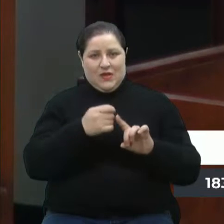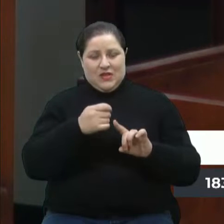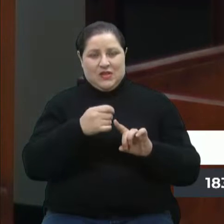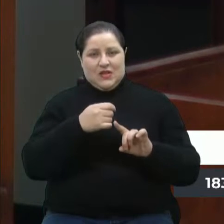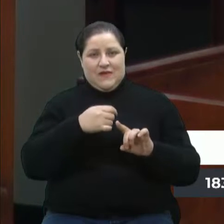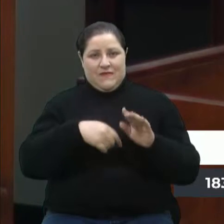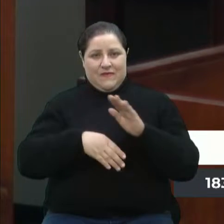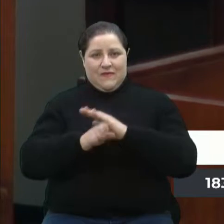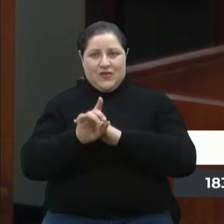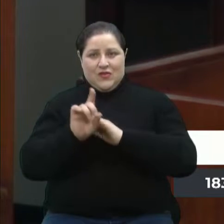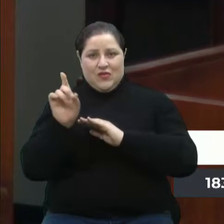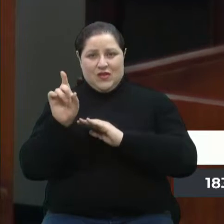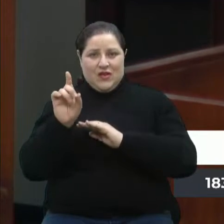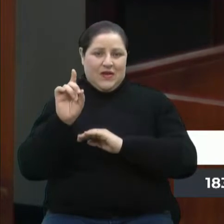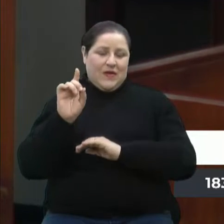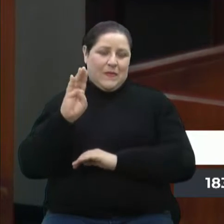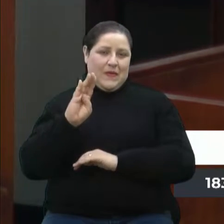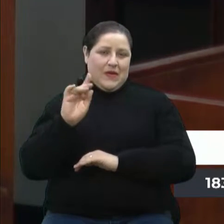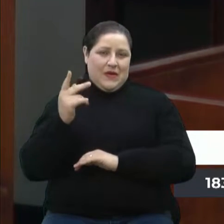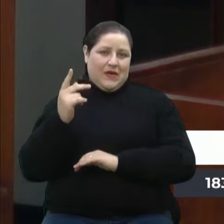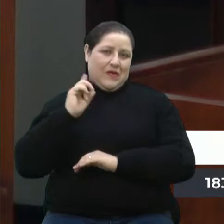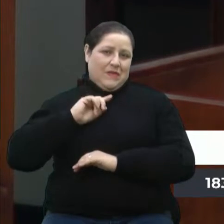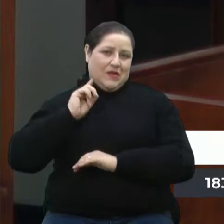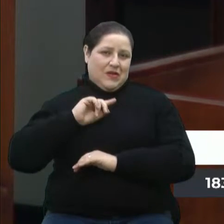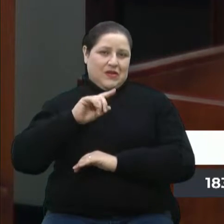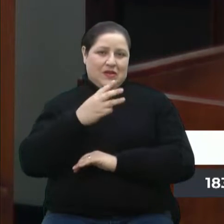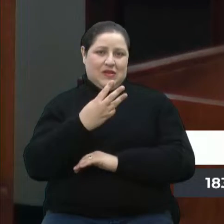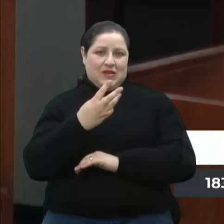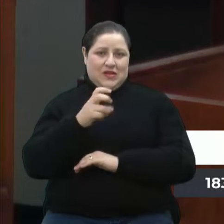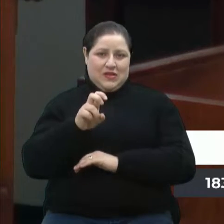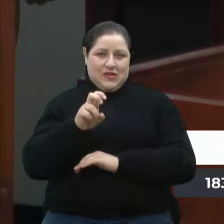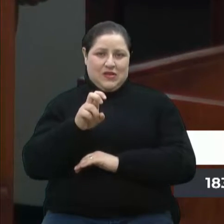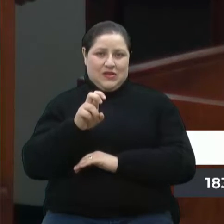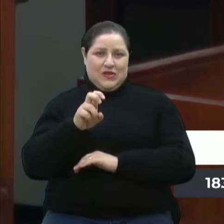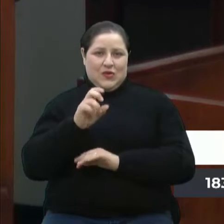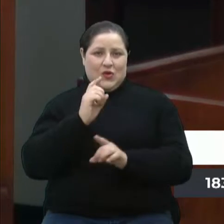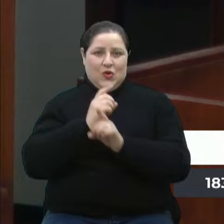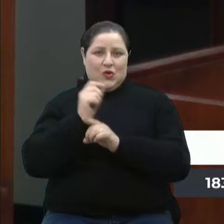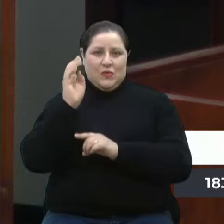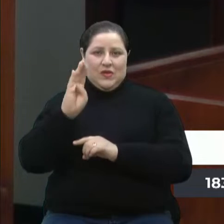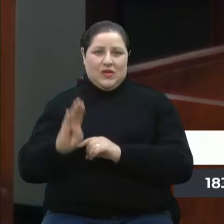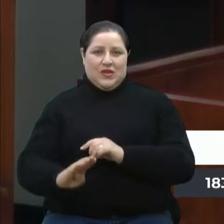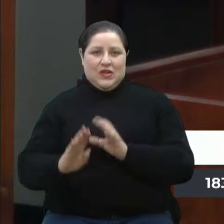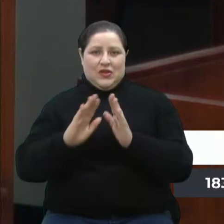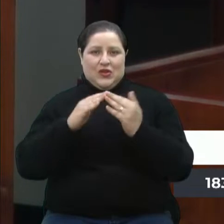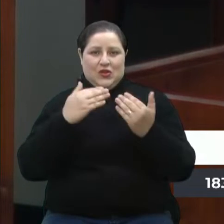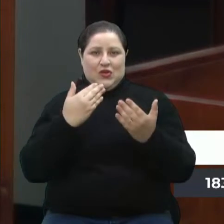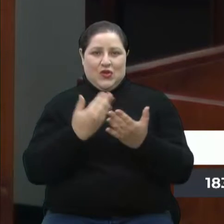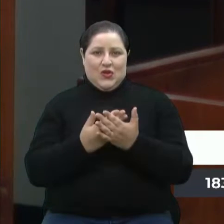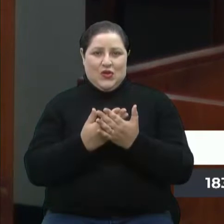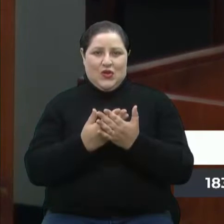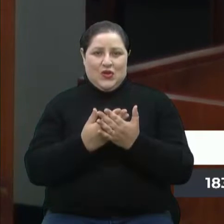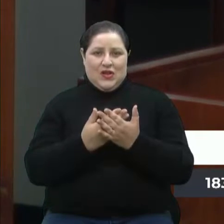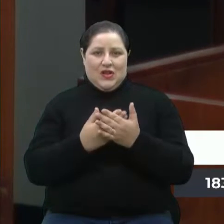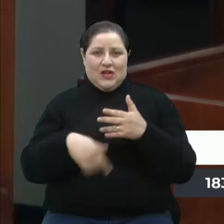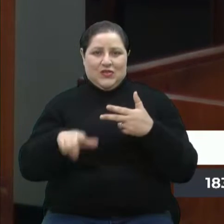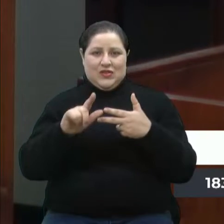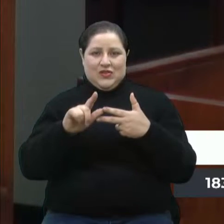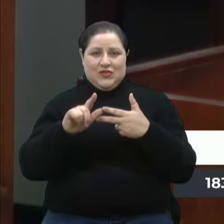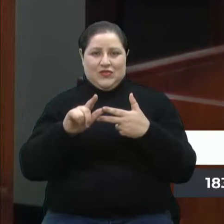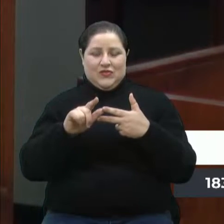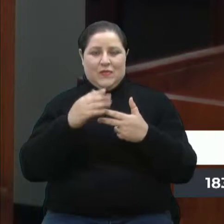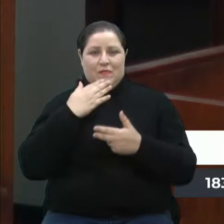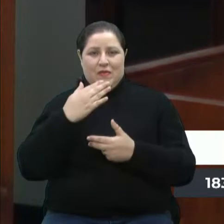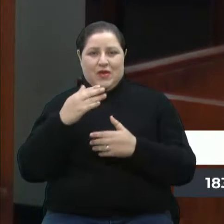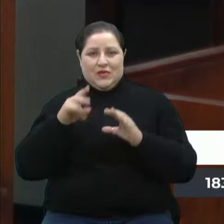Gerais, no 35º Encontro Brasileiro de Escolas do Legislativo e de Contas. Eu peço que a TV Câmara